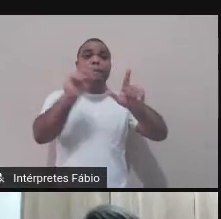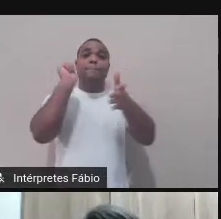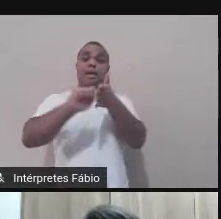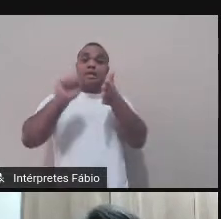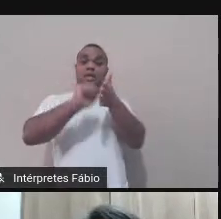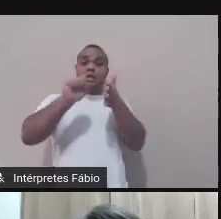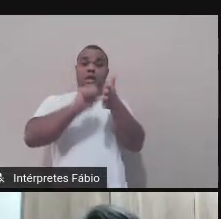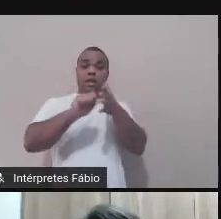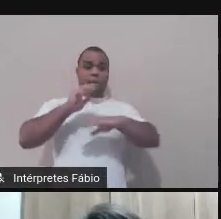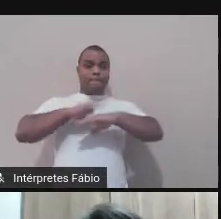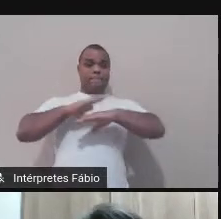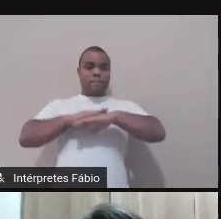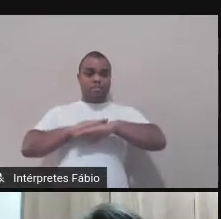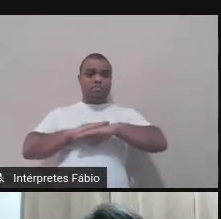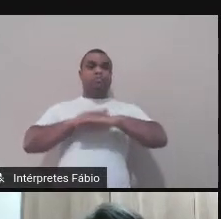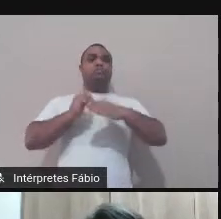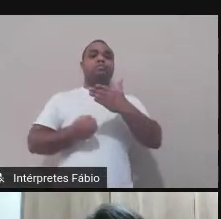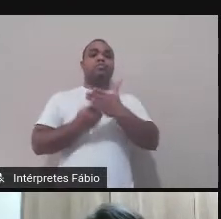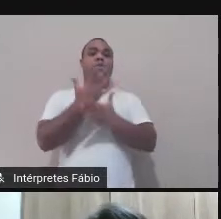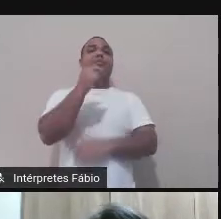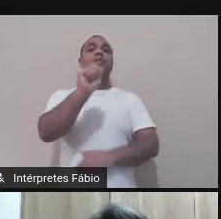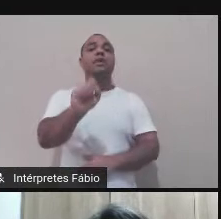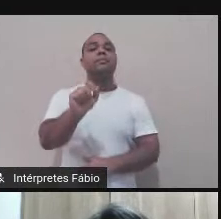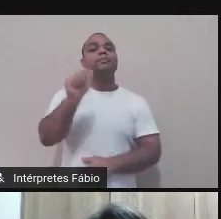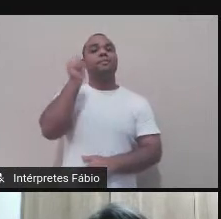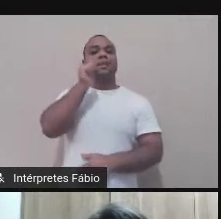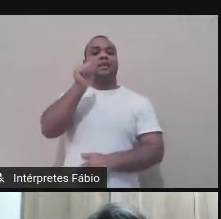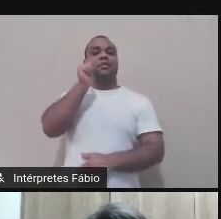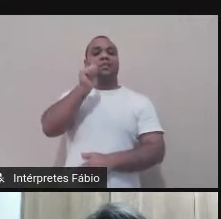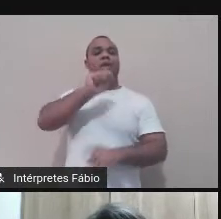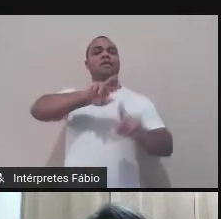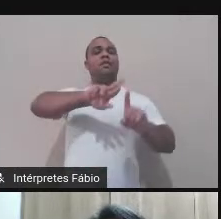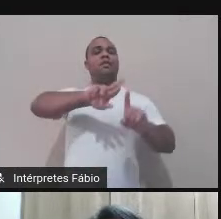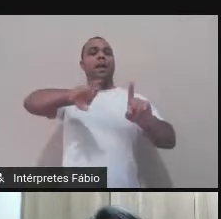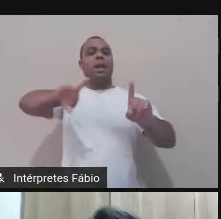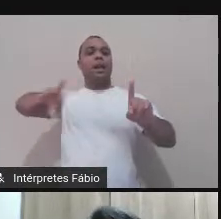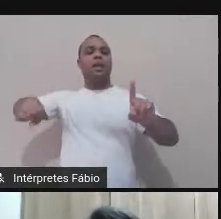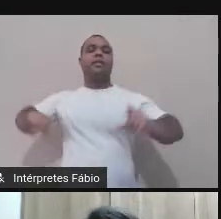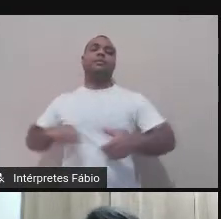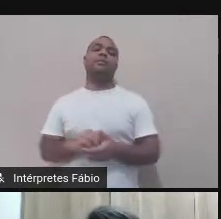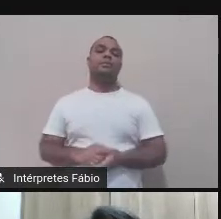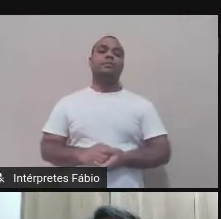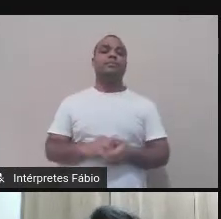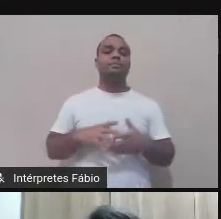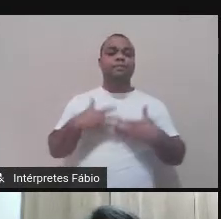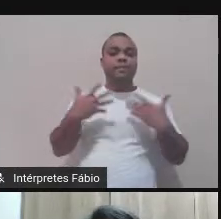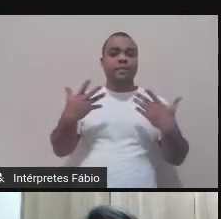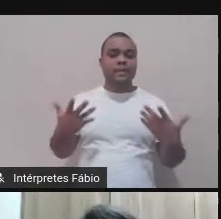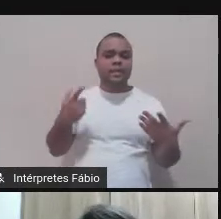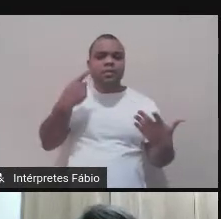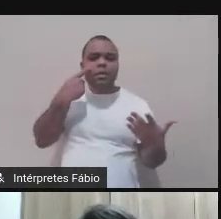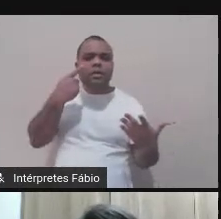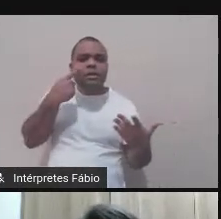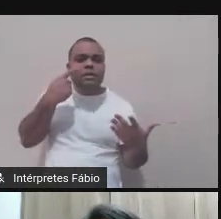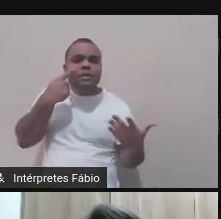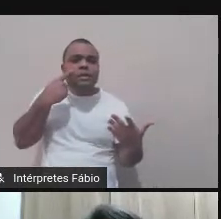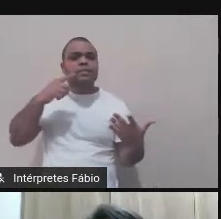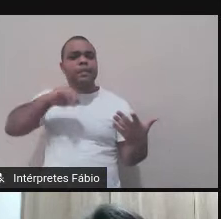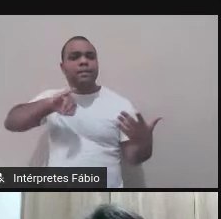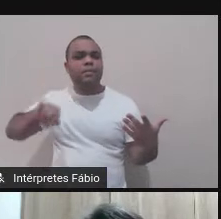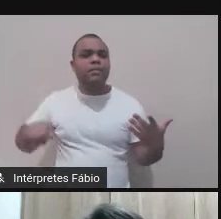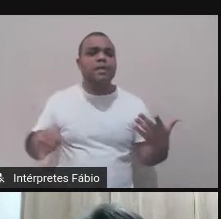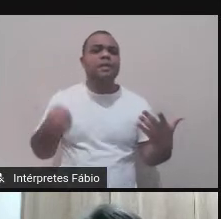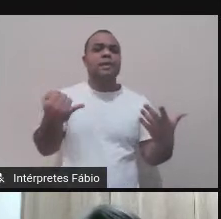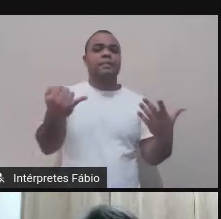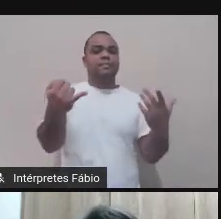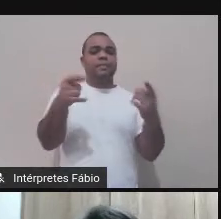cabe pontuar que esse leque de possibilidades da presença de outras artes, de outras mídias na